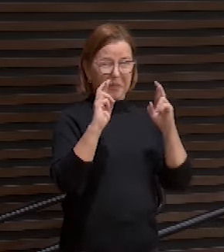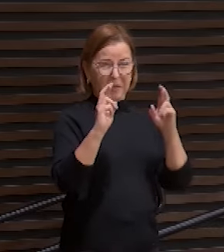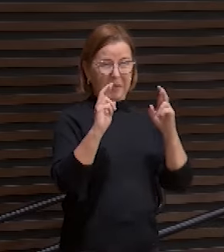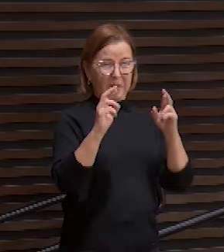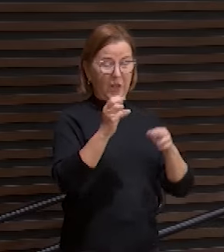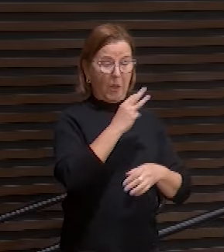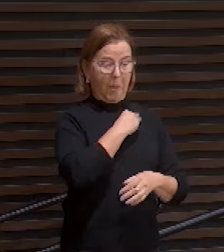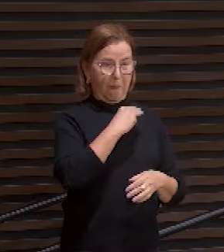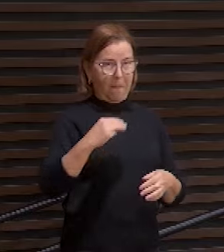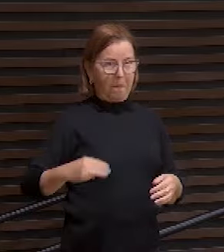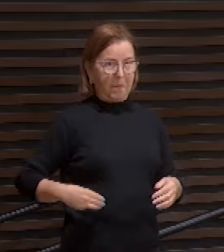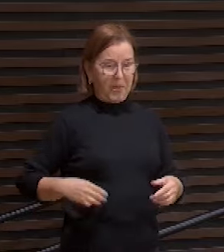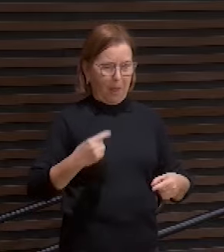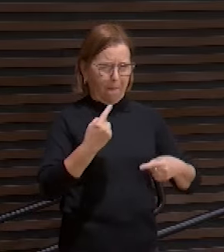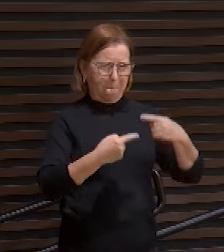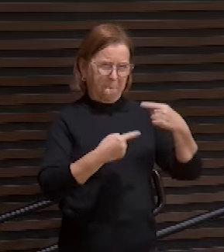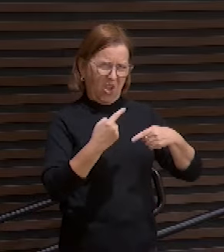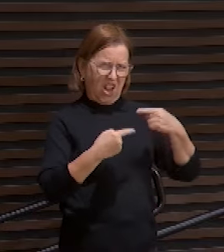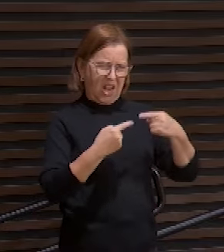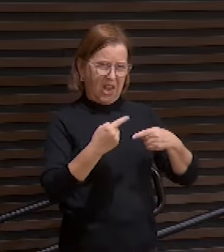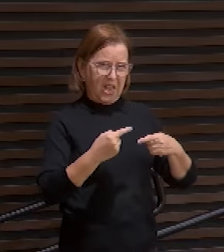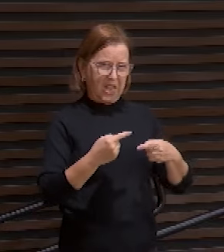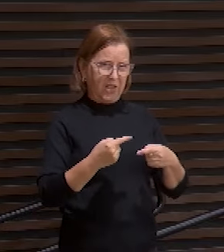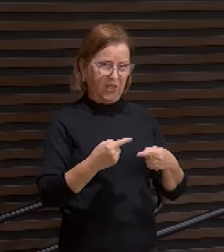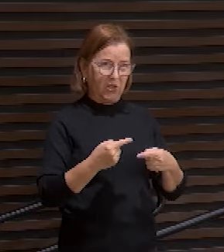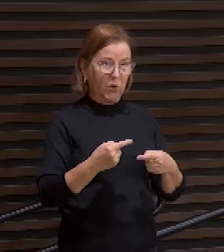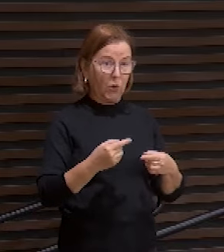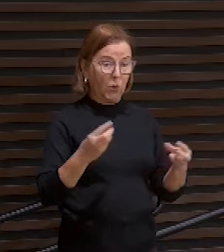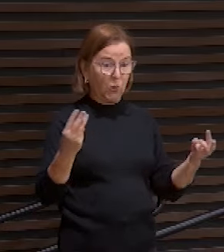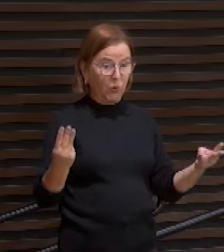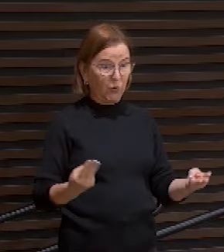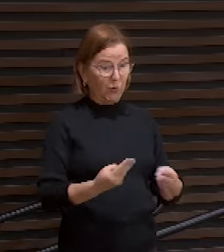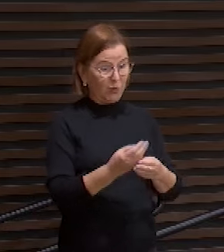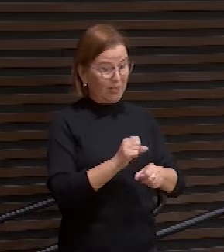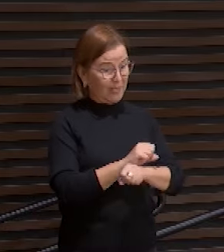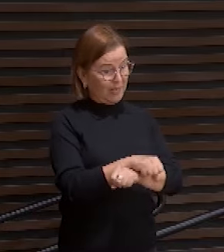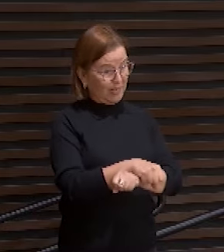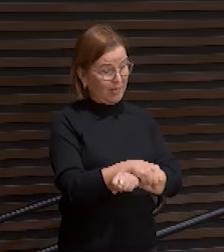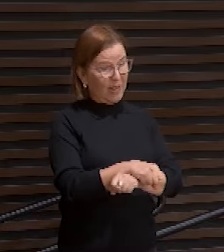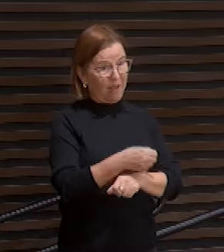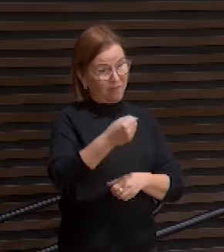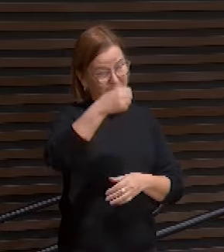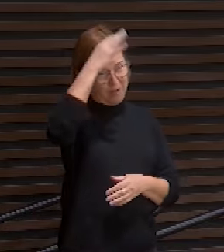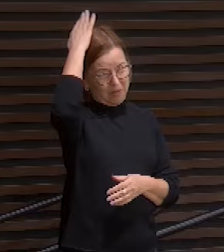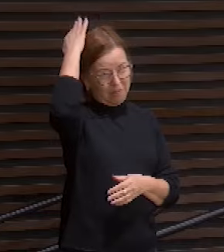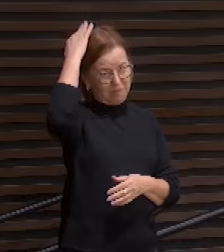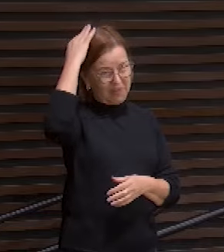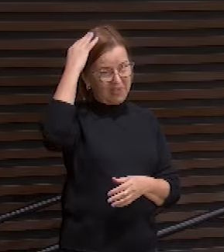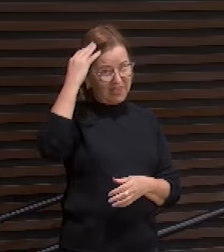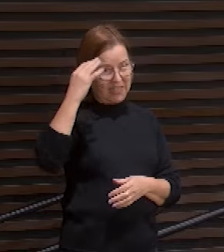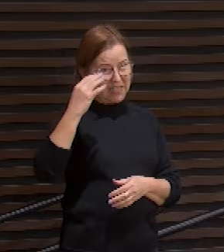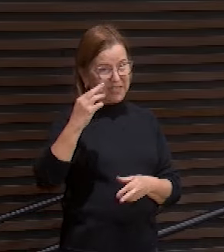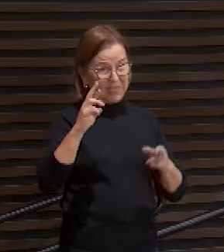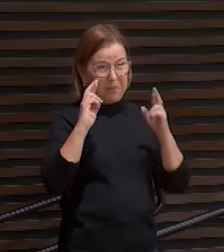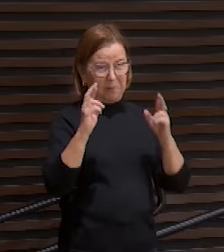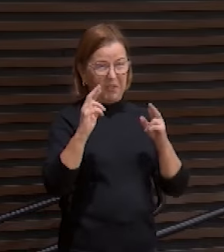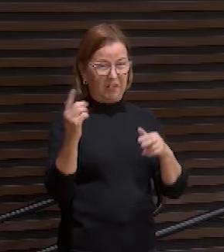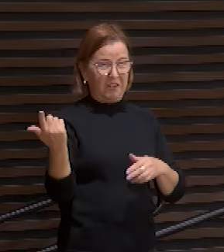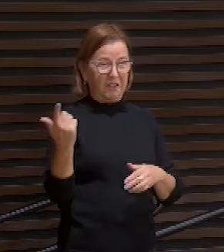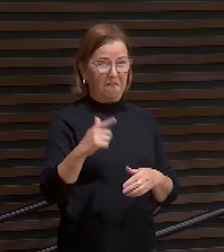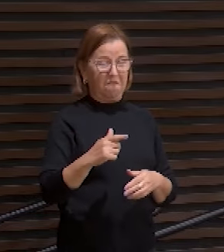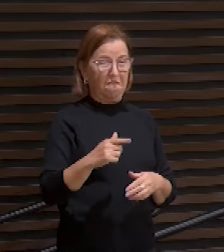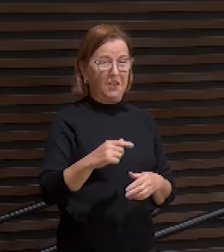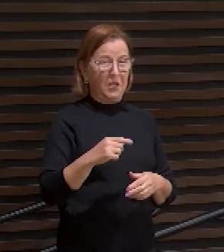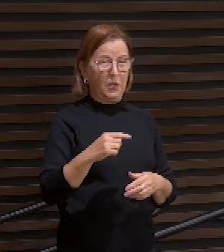político. Os judeus eram escravos de Roma. A expectativa dele é que viesse um político militar, poderoso, que